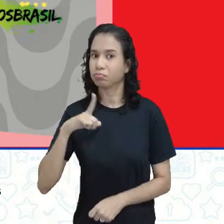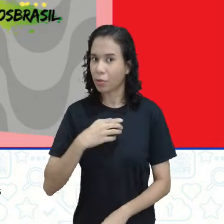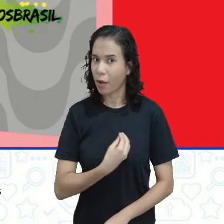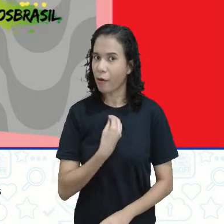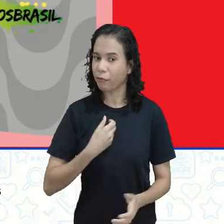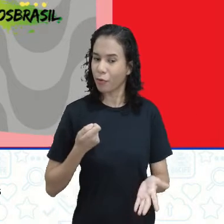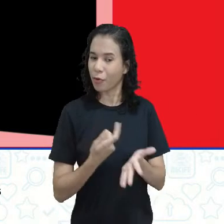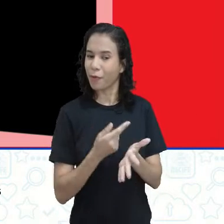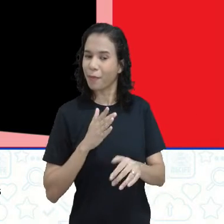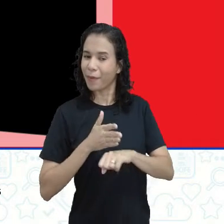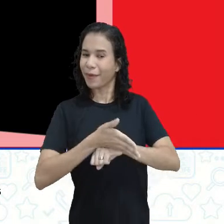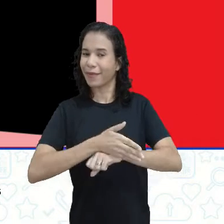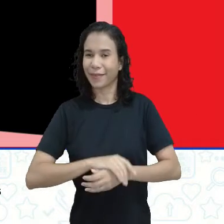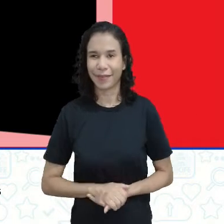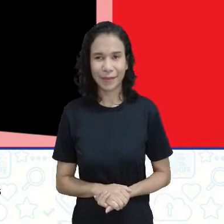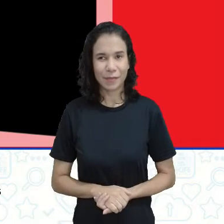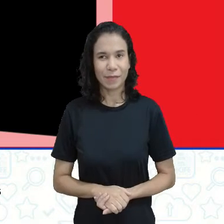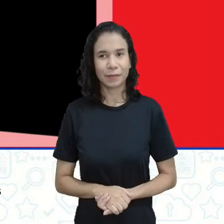o seu ingresso.